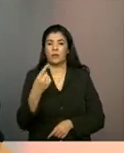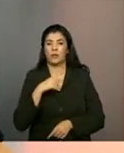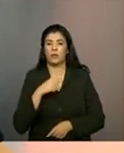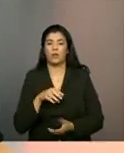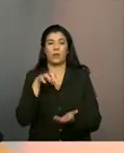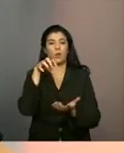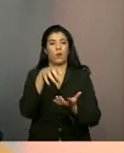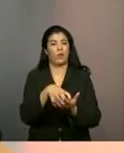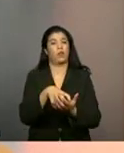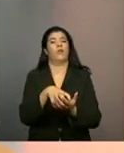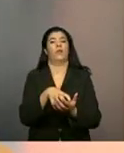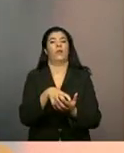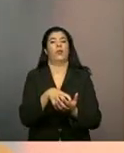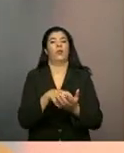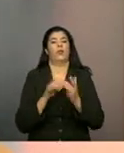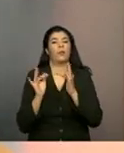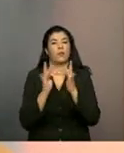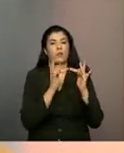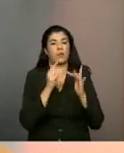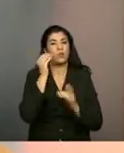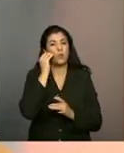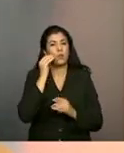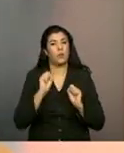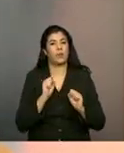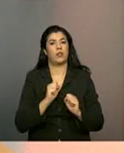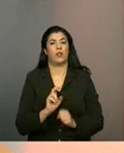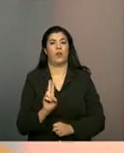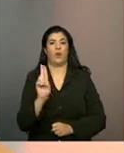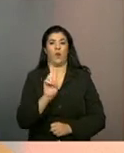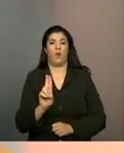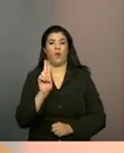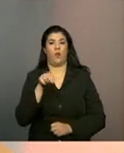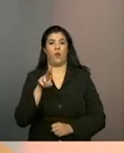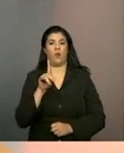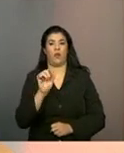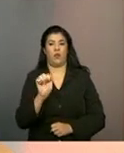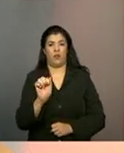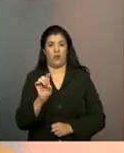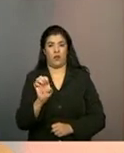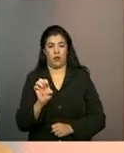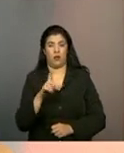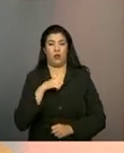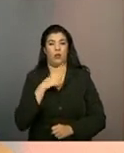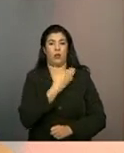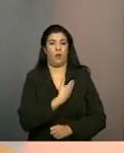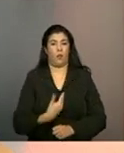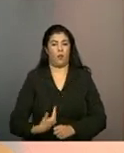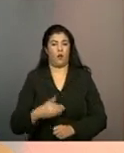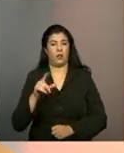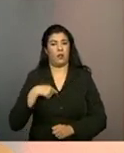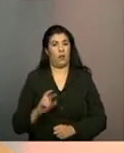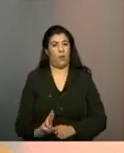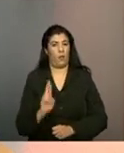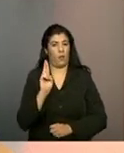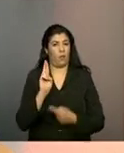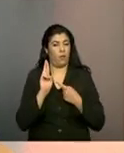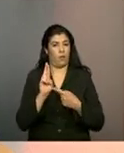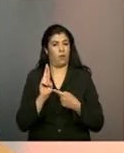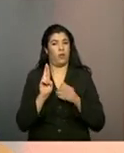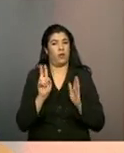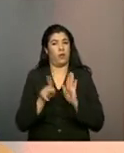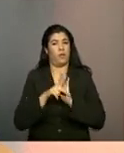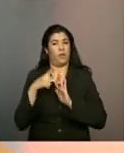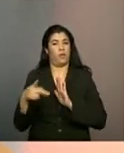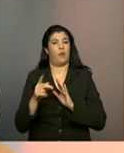convivência, eles podem ser tanto unidades públicas, ou seja, unidades que já são referenciadas, são do